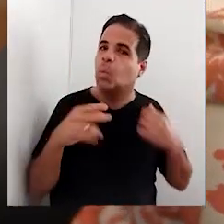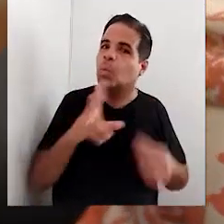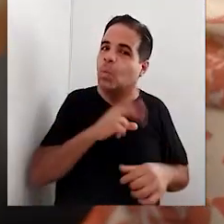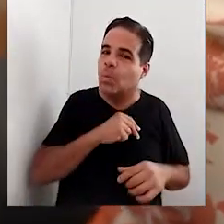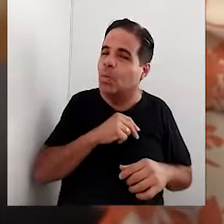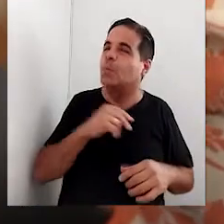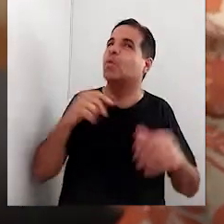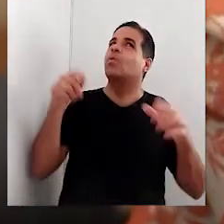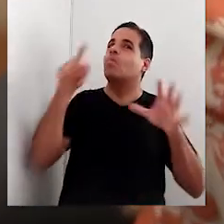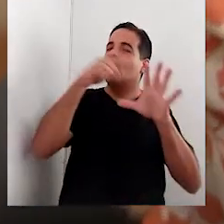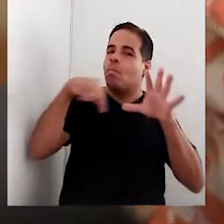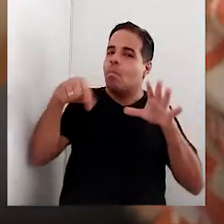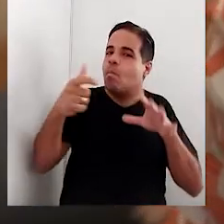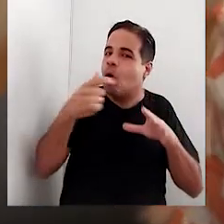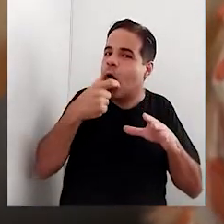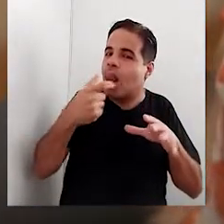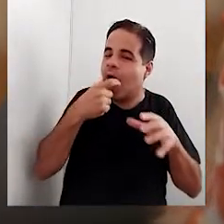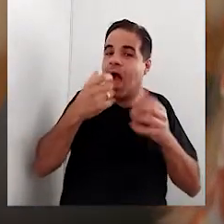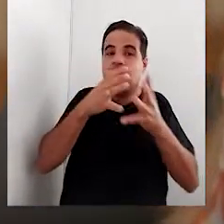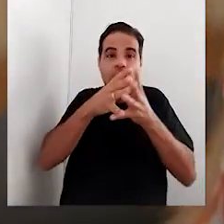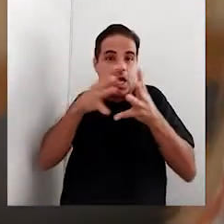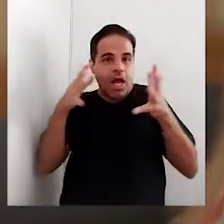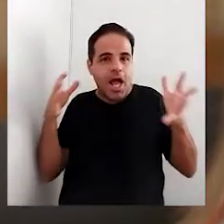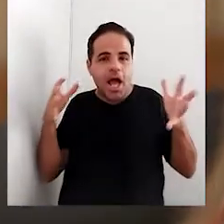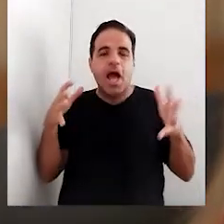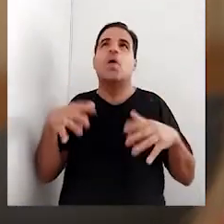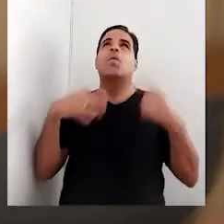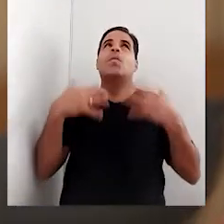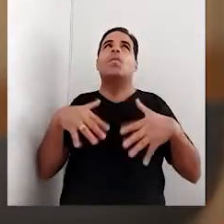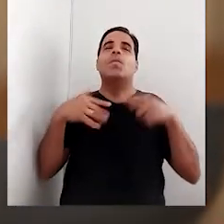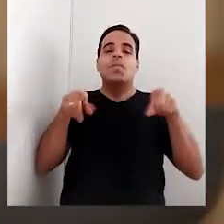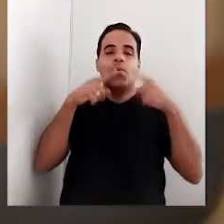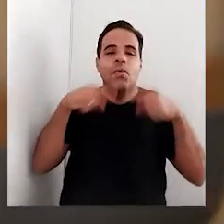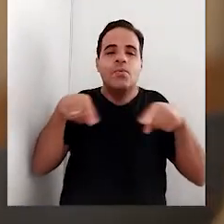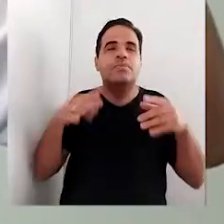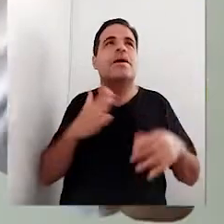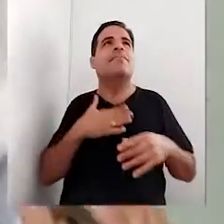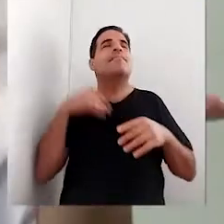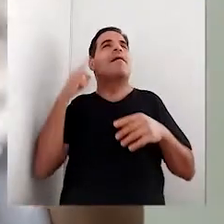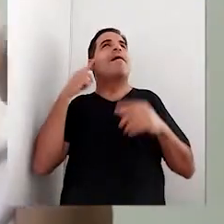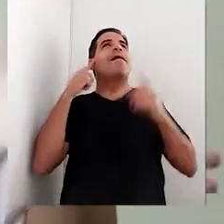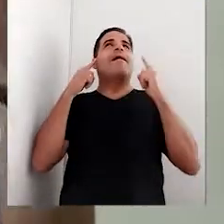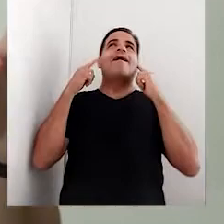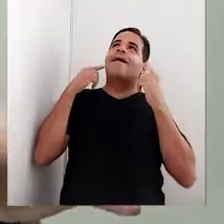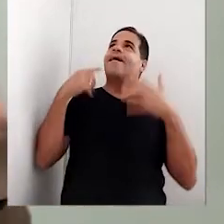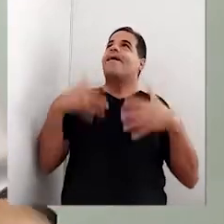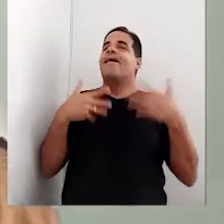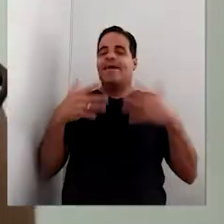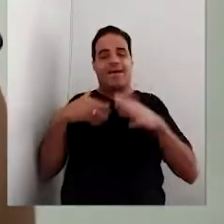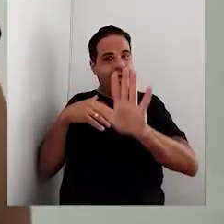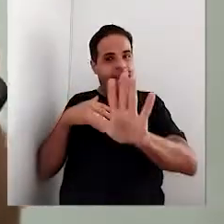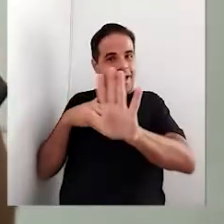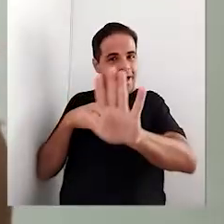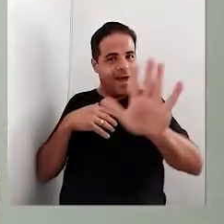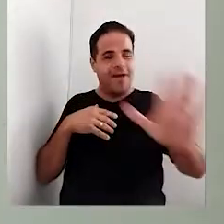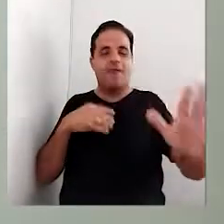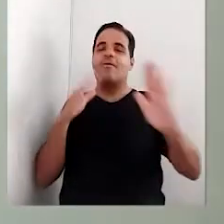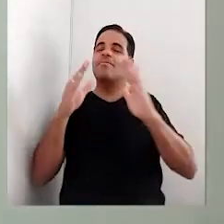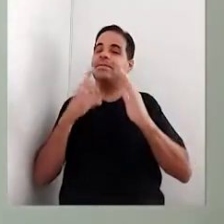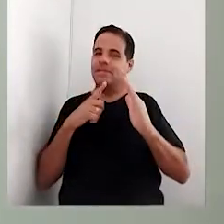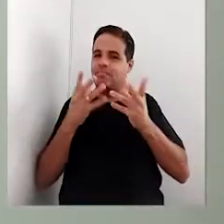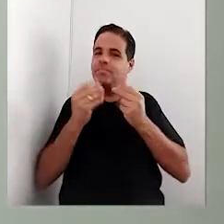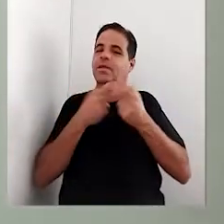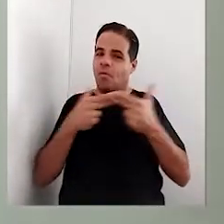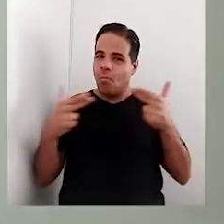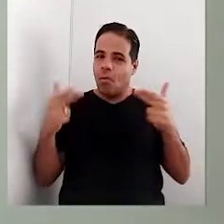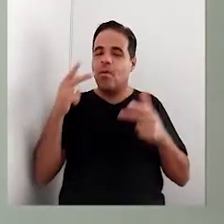Hummm, bolacha gigante? Isso sim é música para os meus ouvidos. Calma, calma, calma. Ainda temos muita gente talentosa e